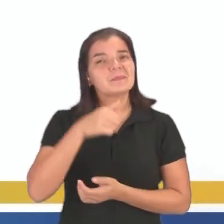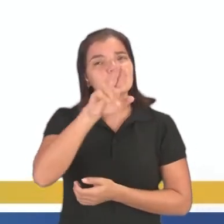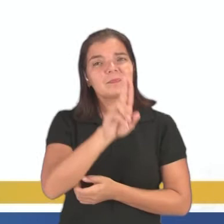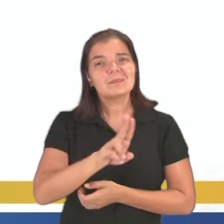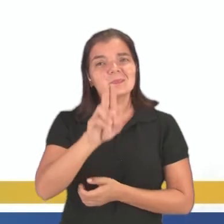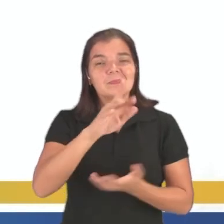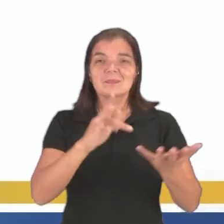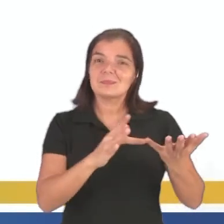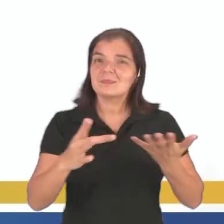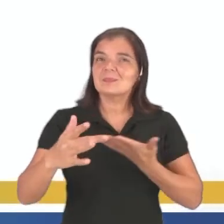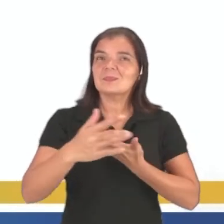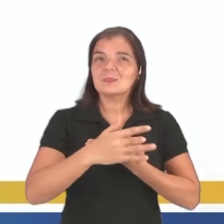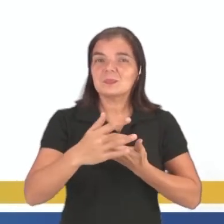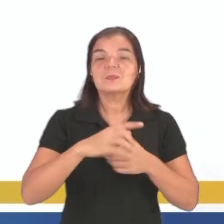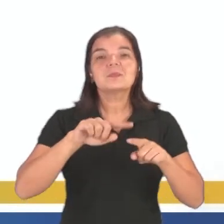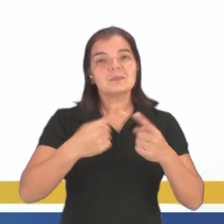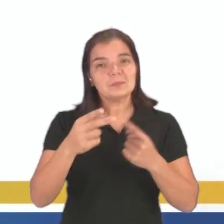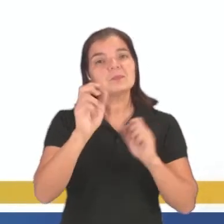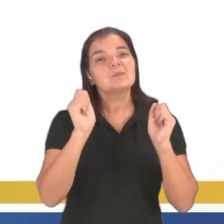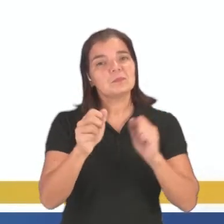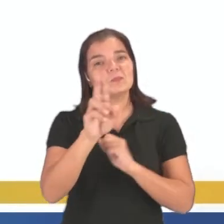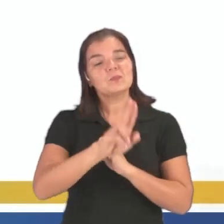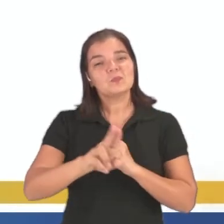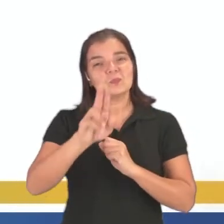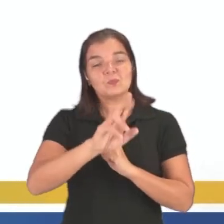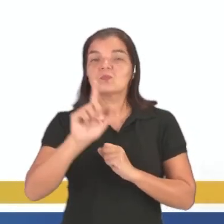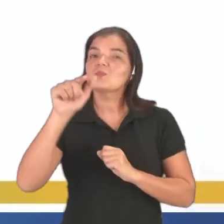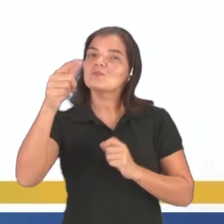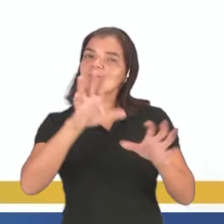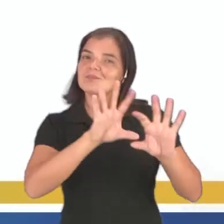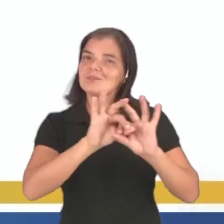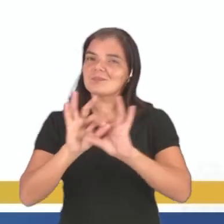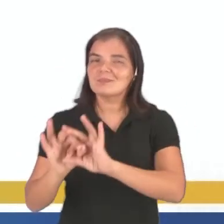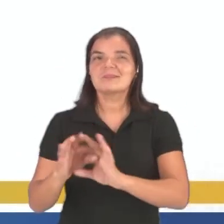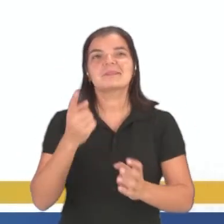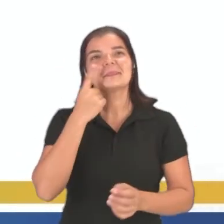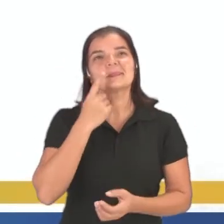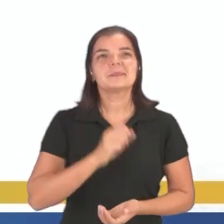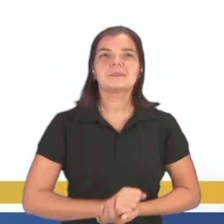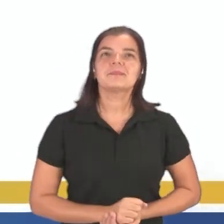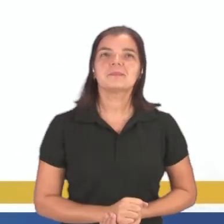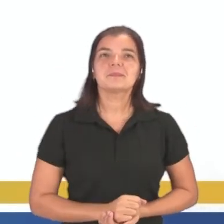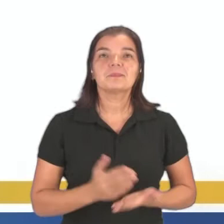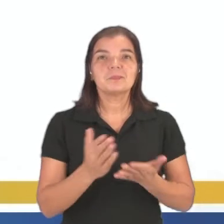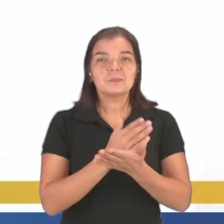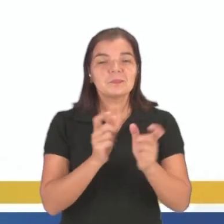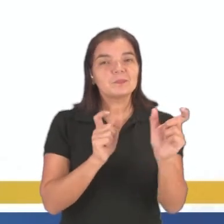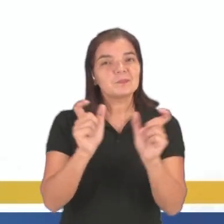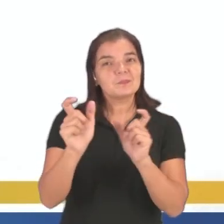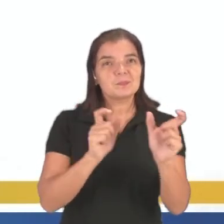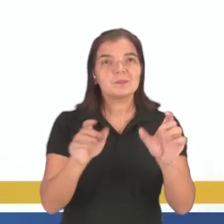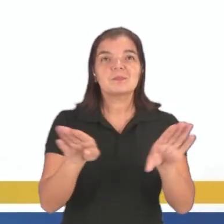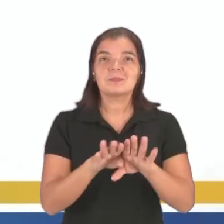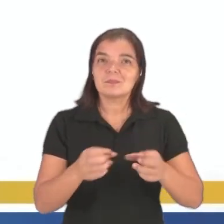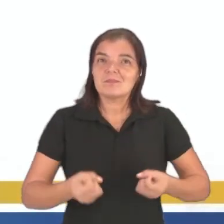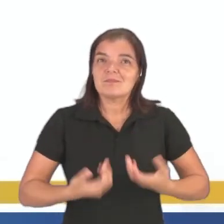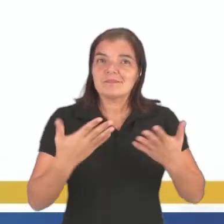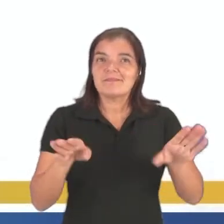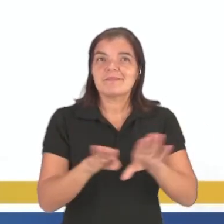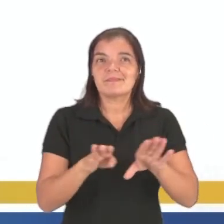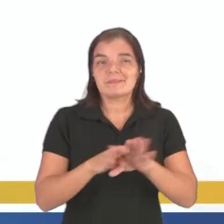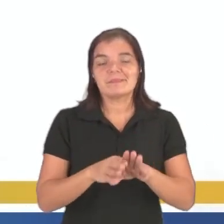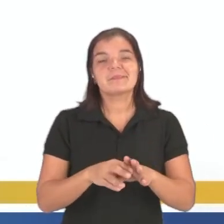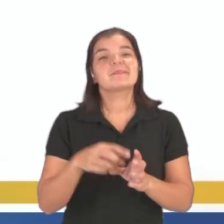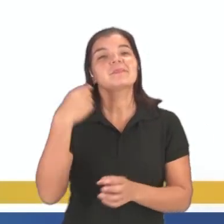utilizadas nas redes sociais, mas nós também podemos utilizar em outros contextos. Mirem, algumas palavras e expresiones em